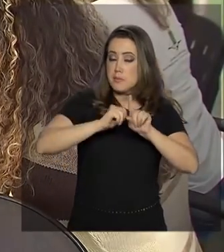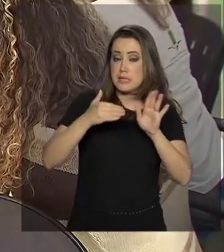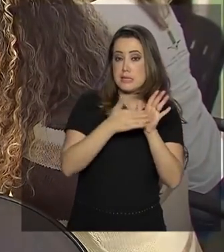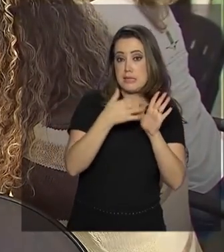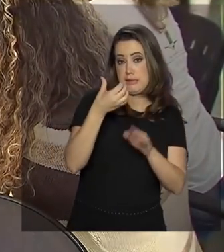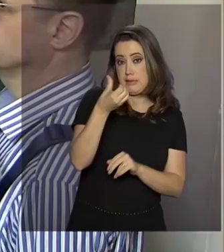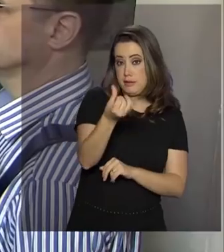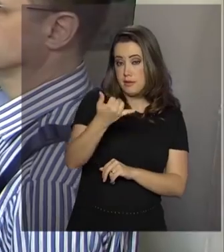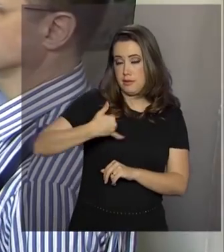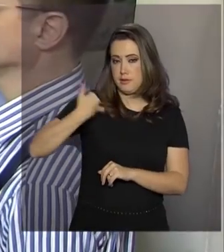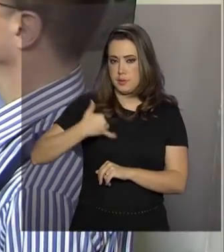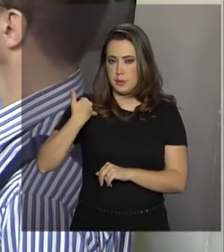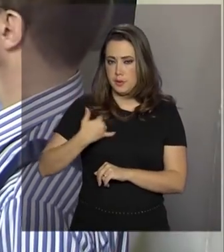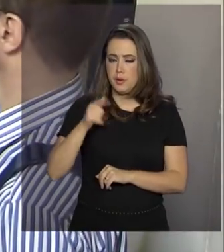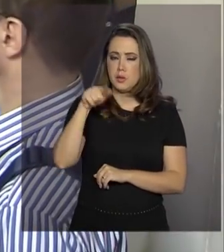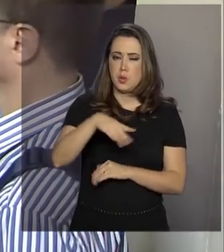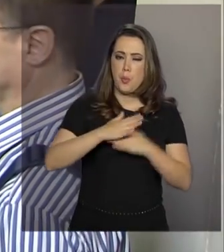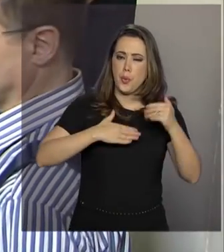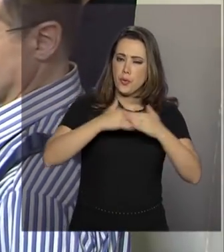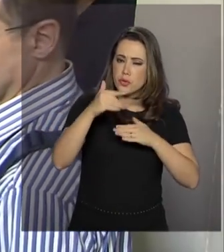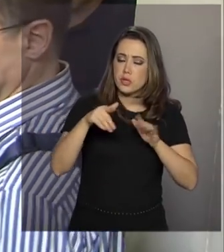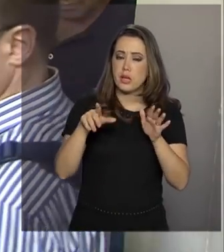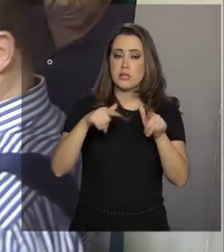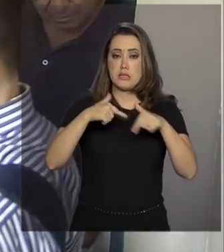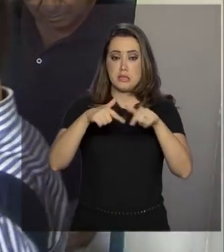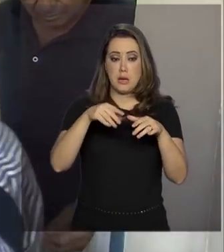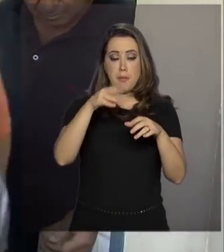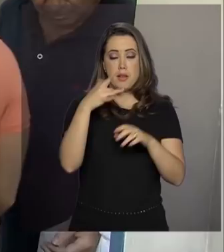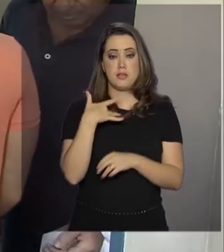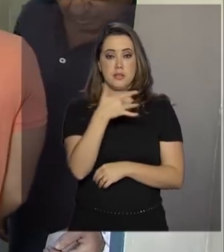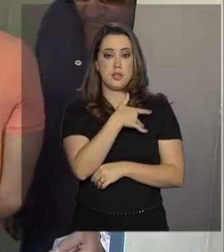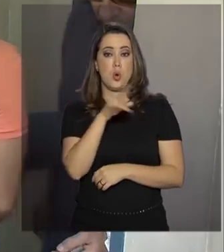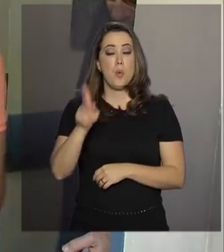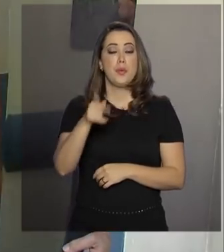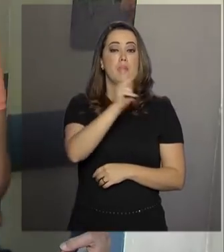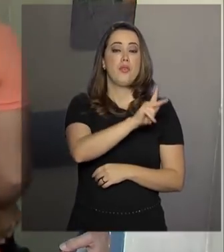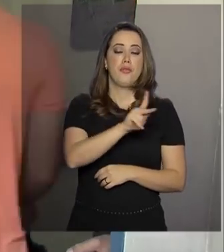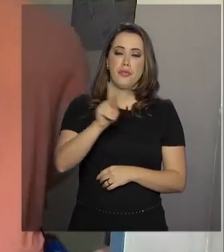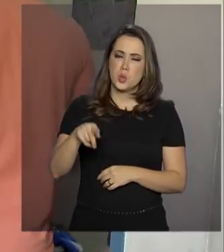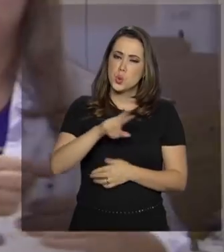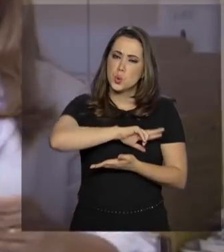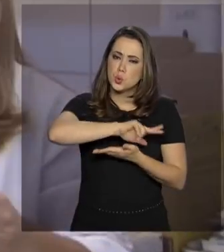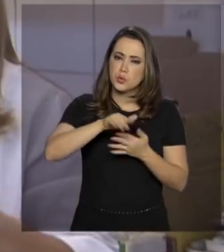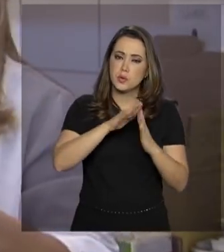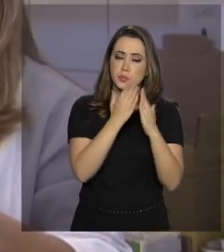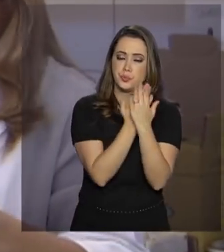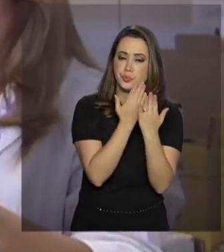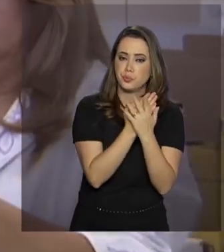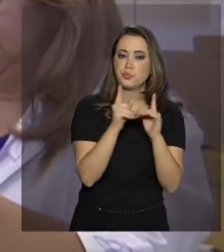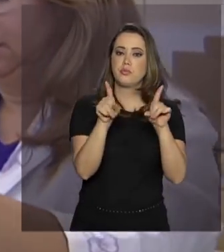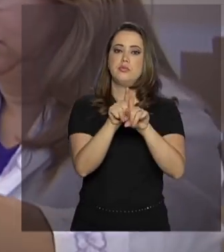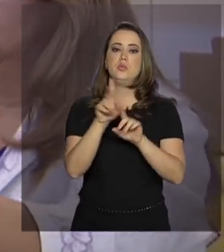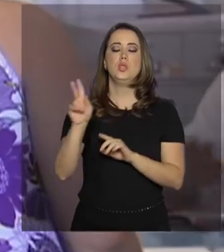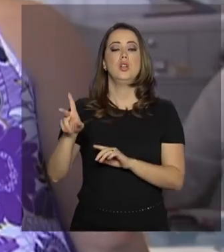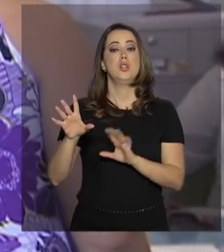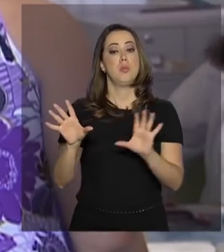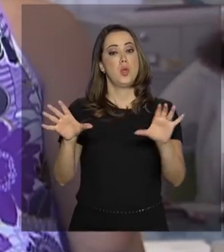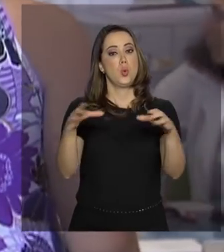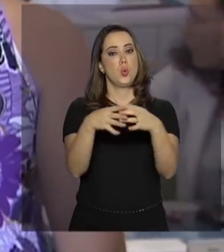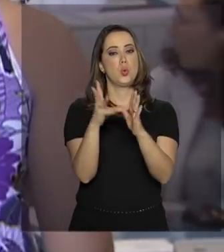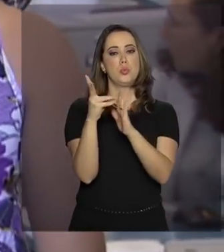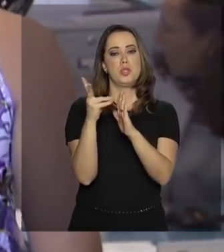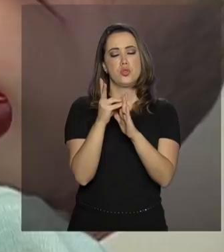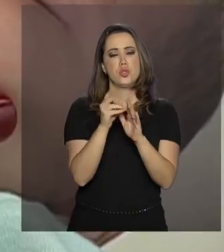incompletos, profissionais da área de saúde, professoras das redes pública e particular, além de povos indígenas,